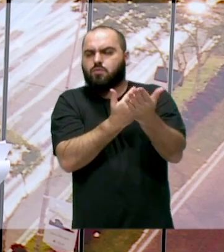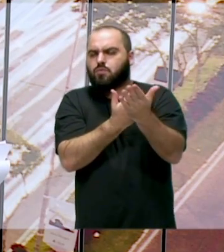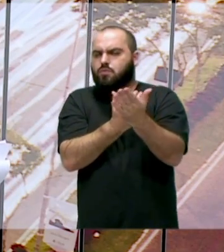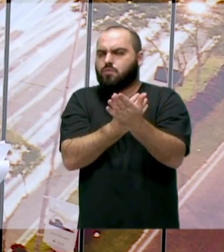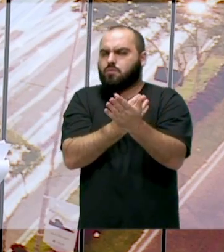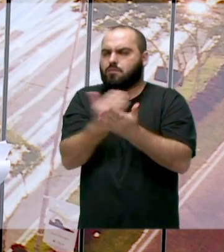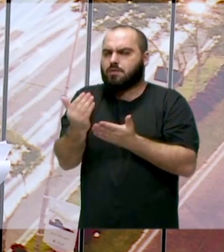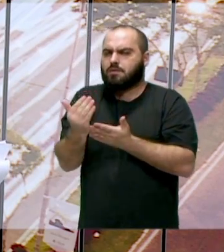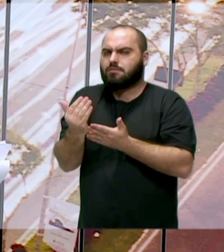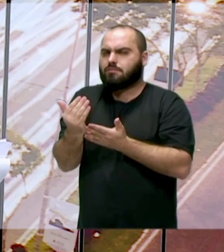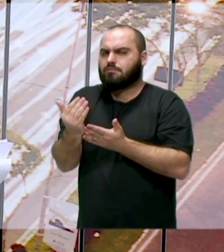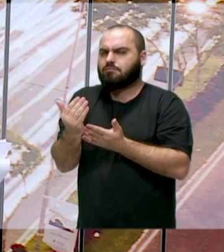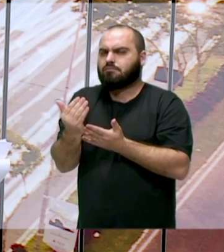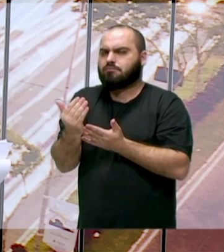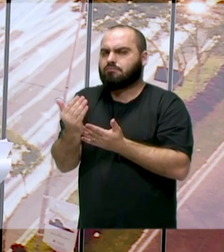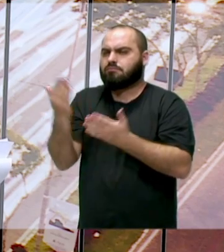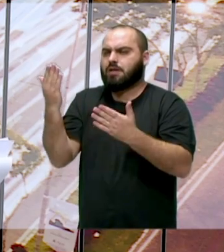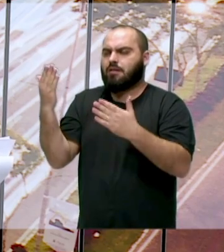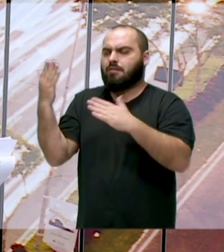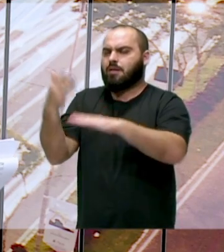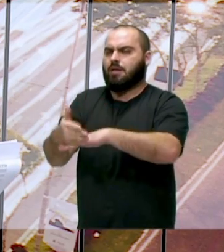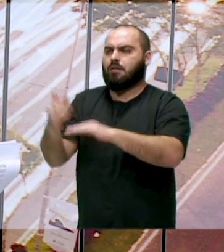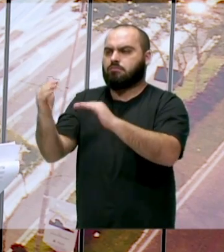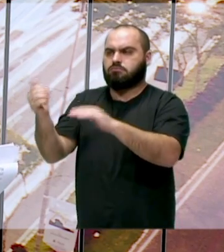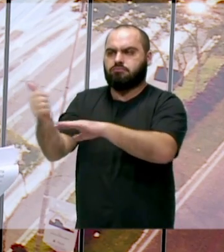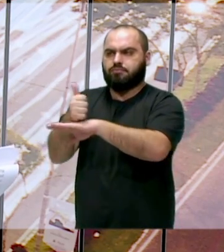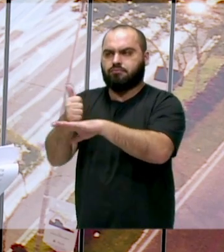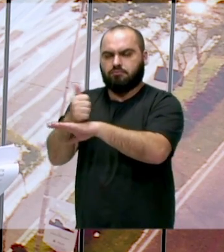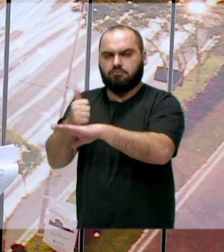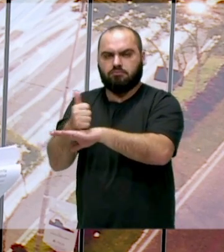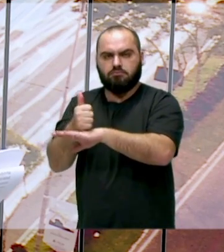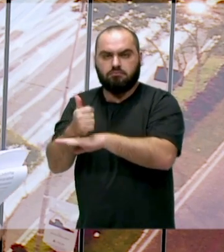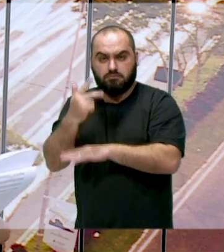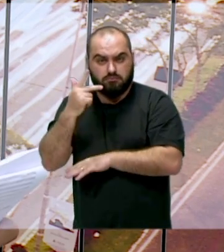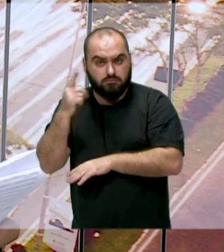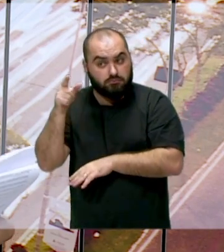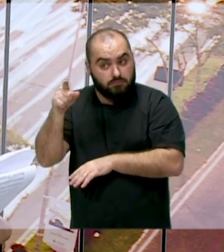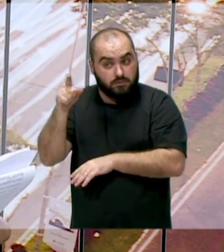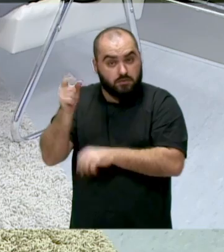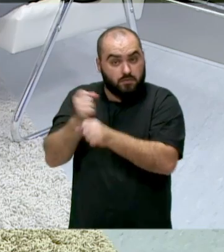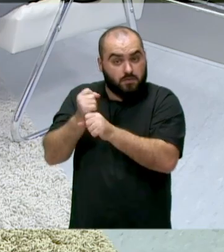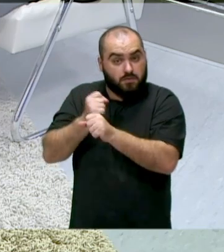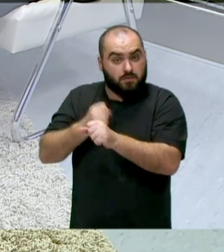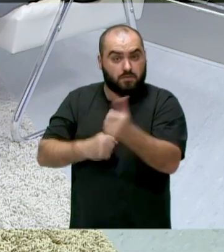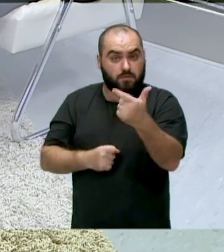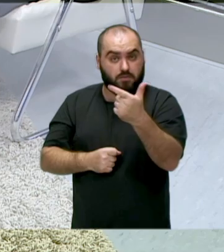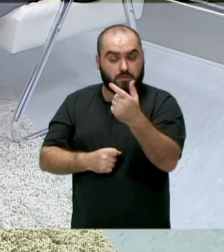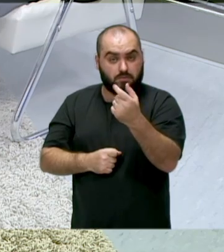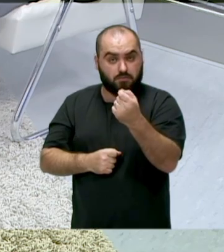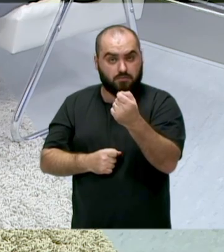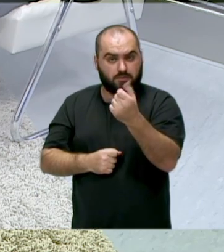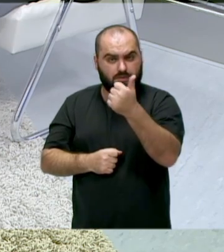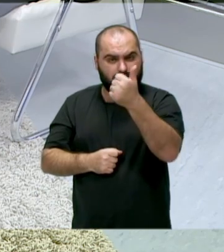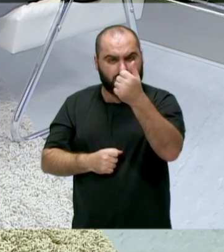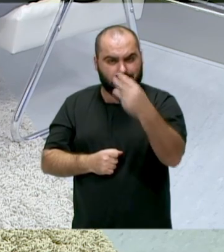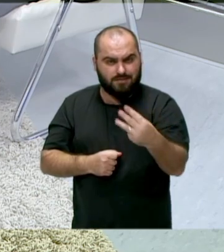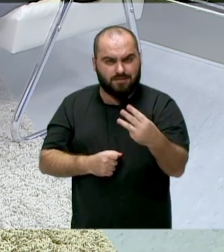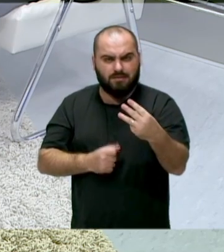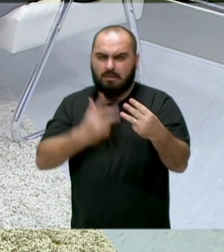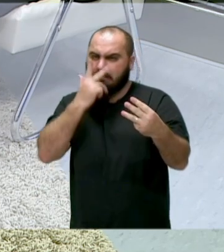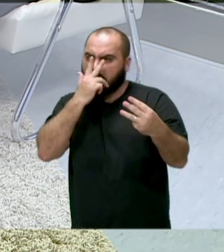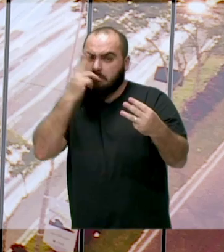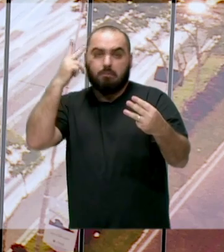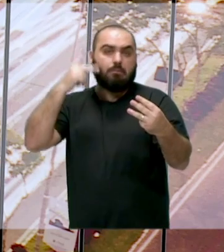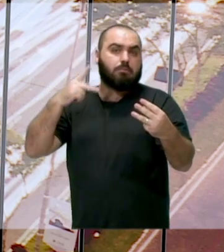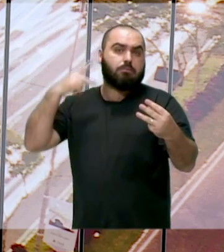de jovem, já entrando na vida profissional, após 2013, quando o setor político no